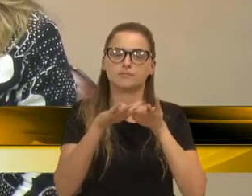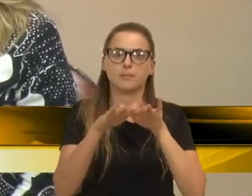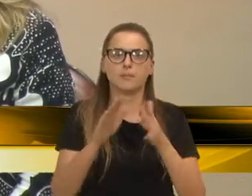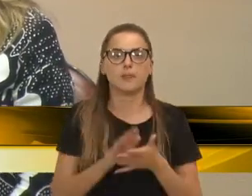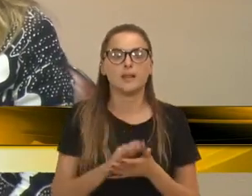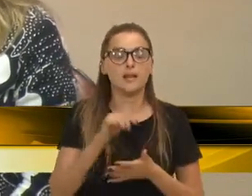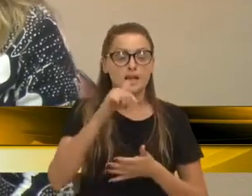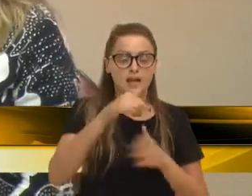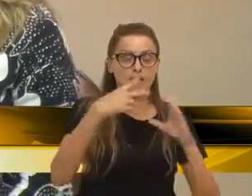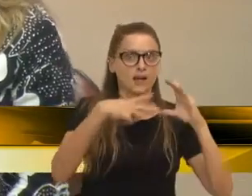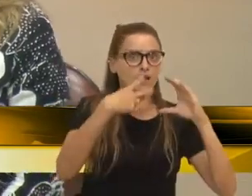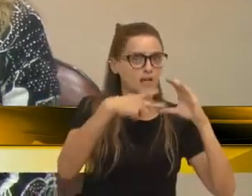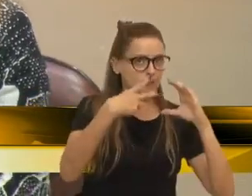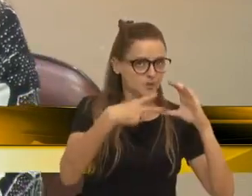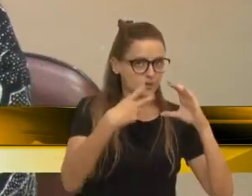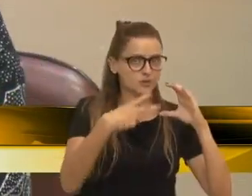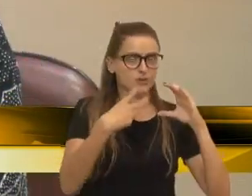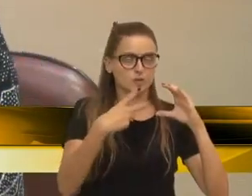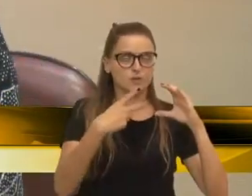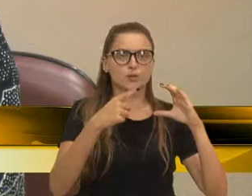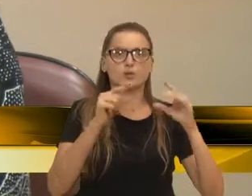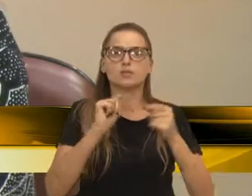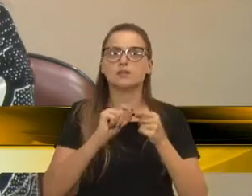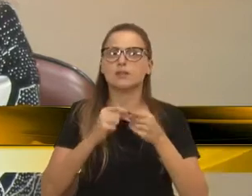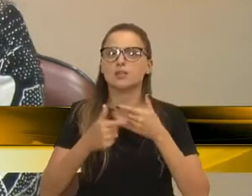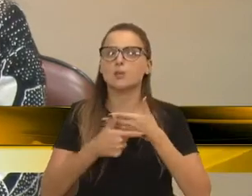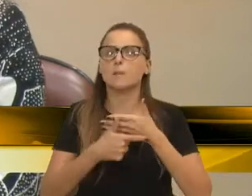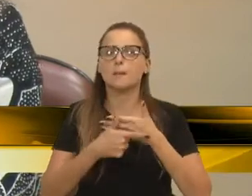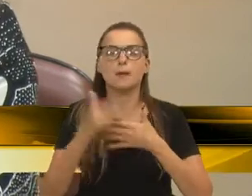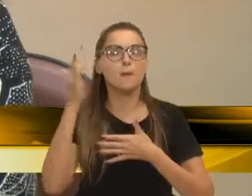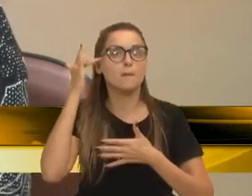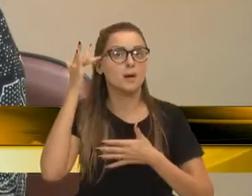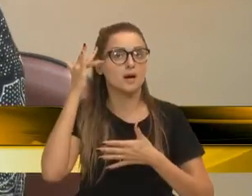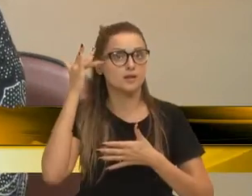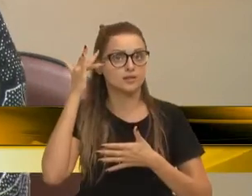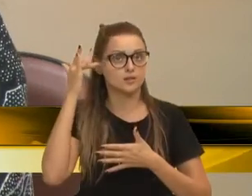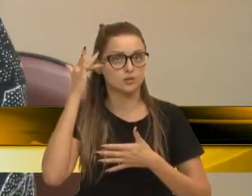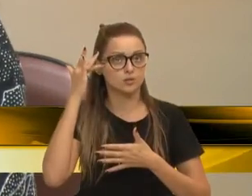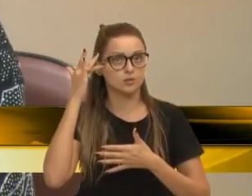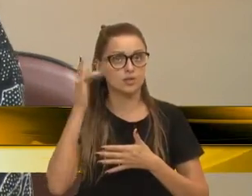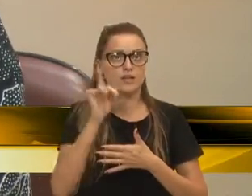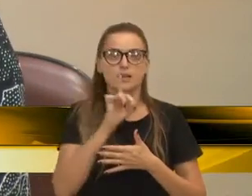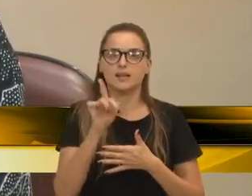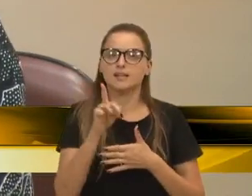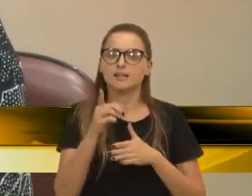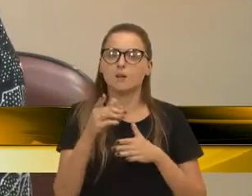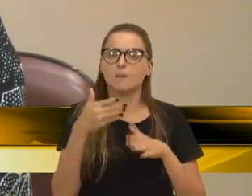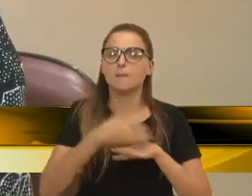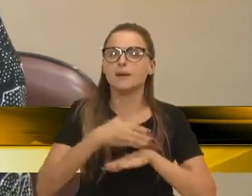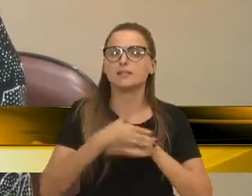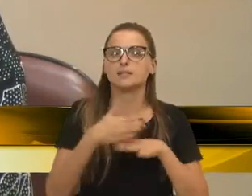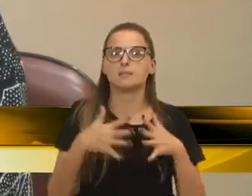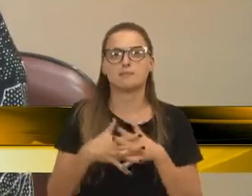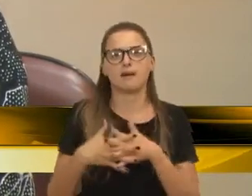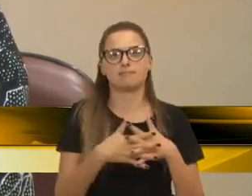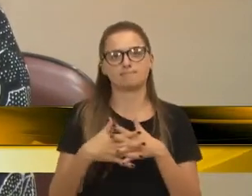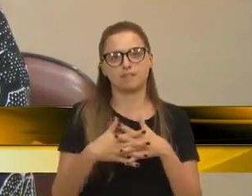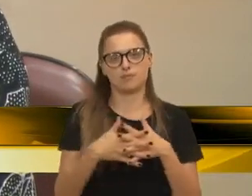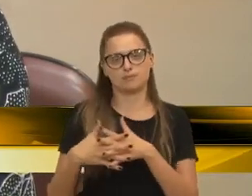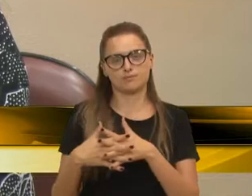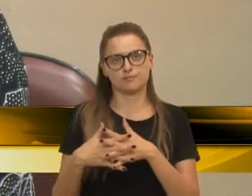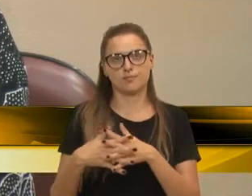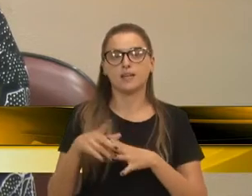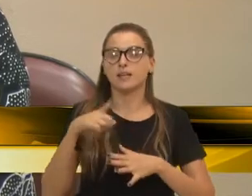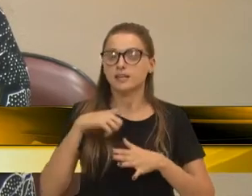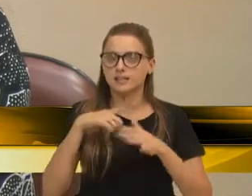Esta casa tem se mostrado madura em não entrar neste conflito. Com o